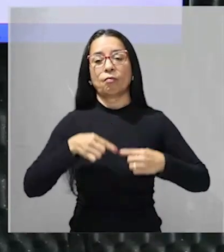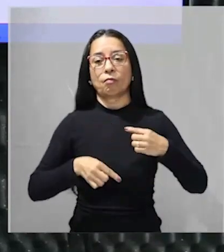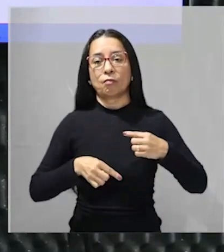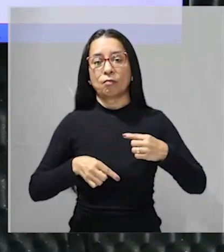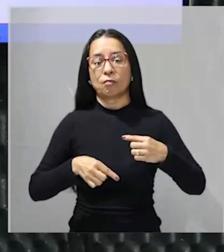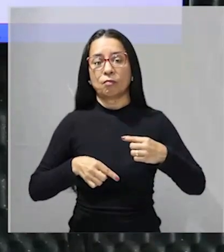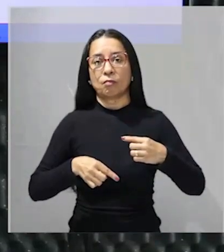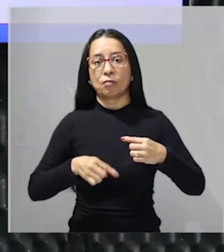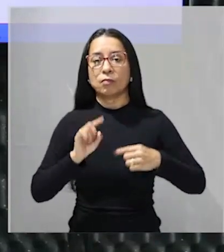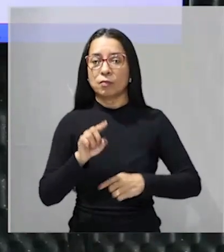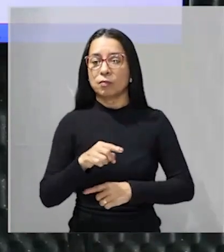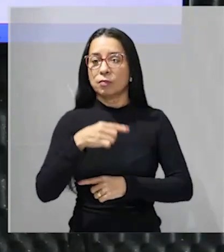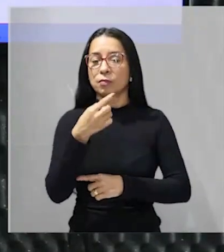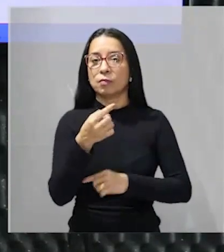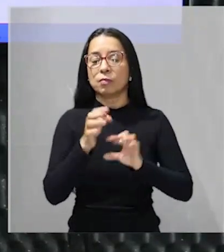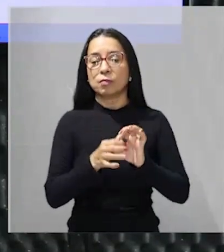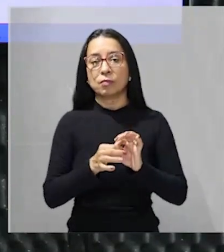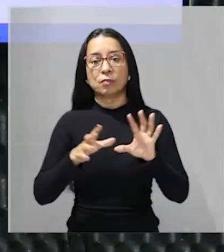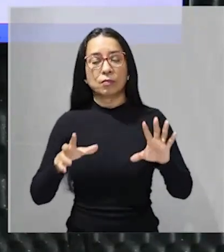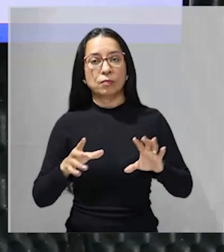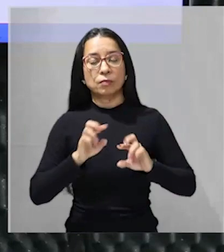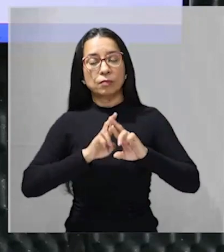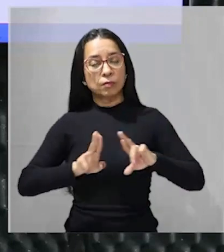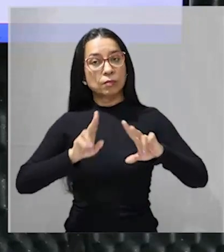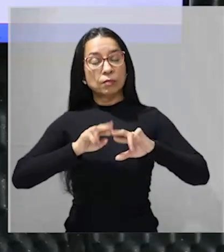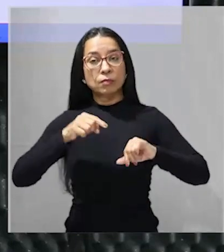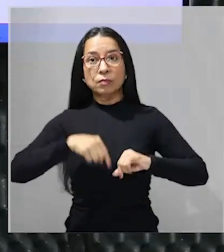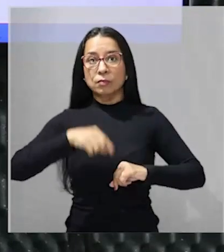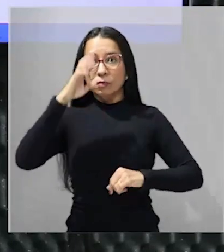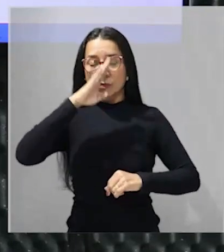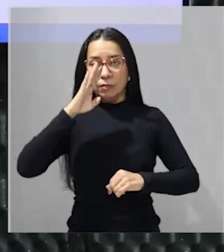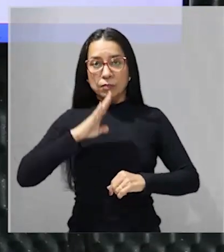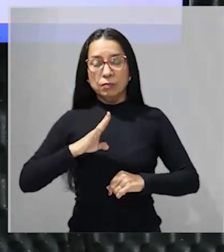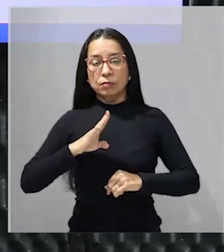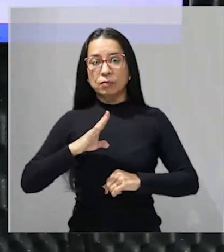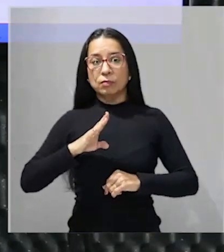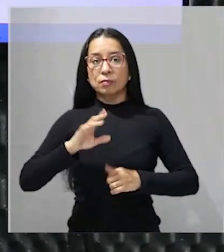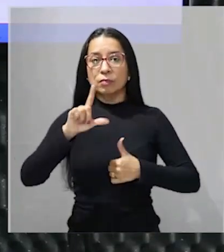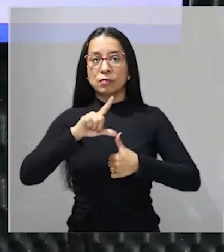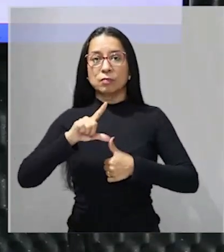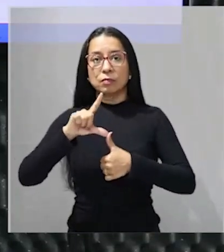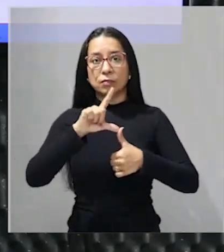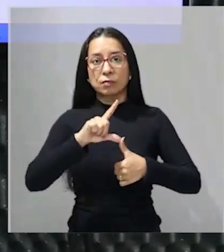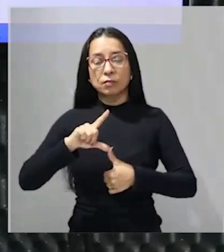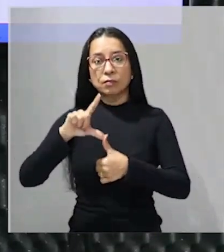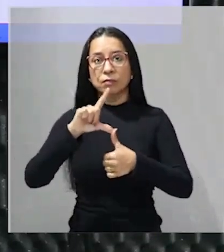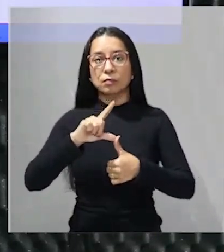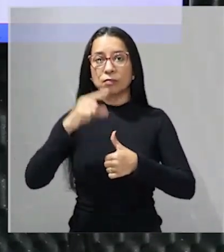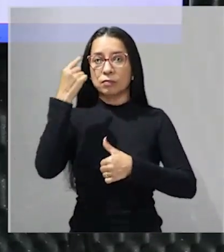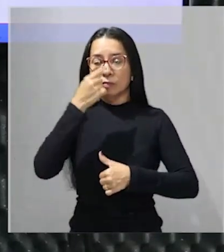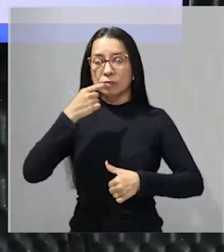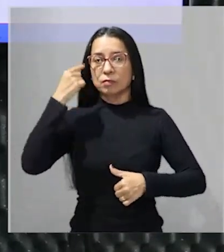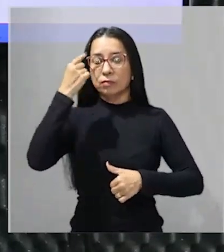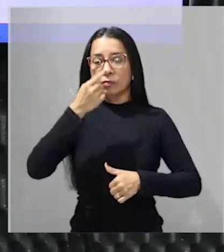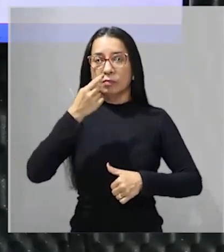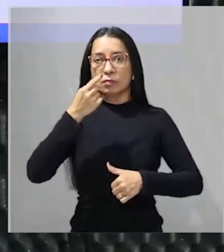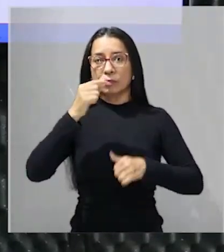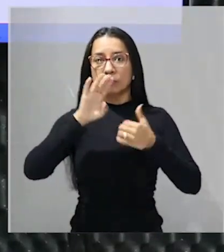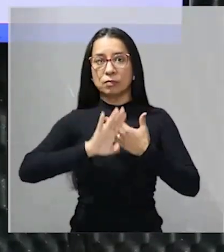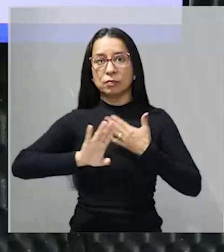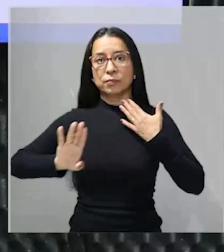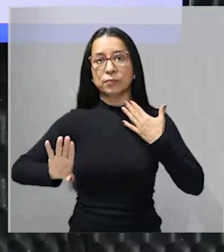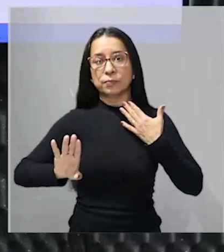após a independência diferentemente do Brasil essa América Latina espanhola ela vai se